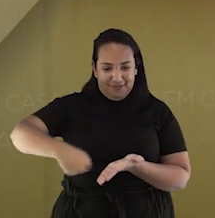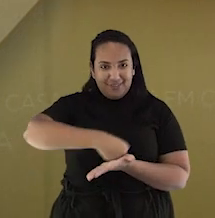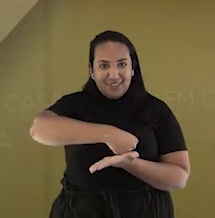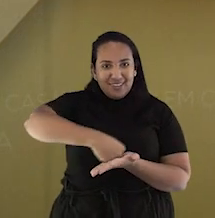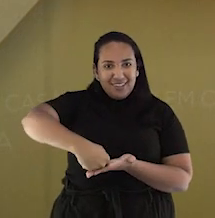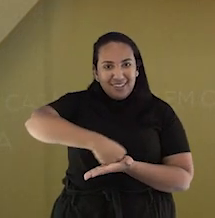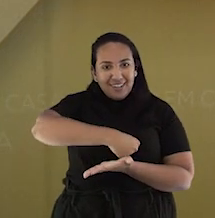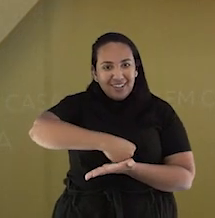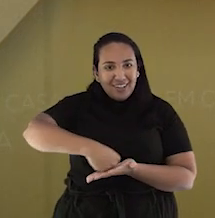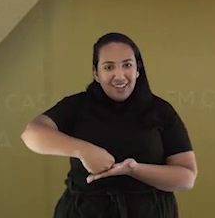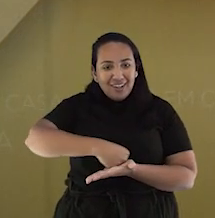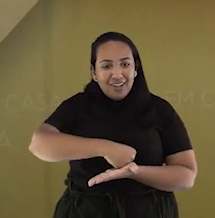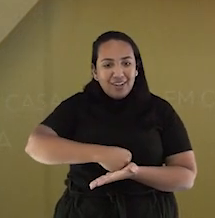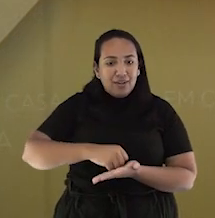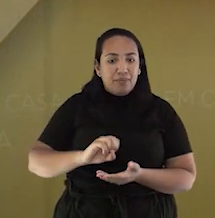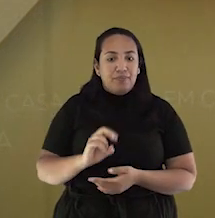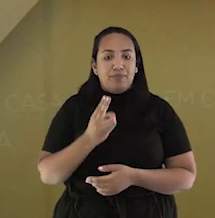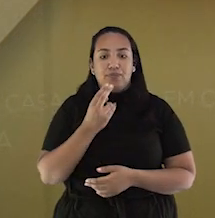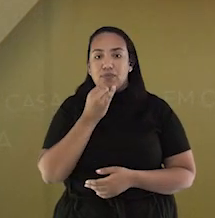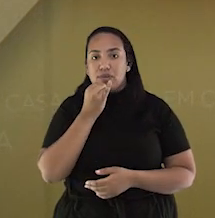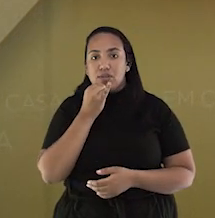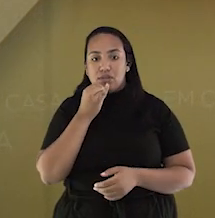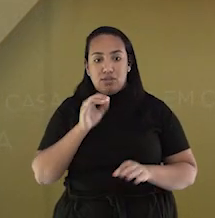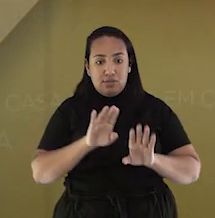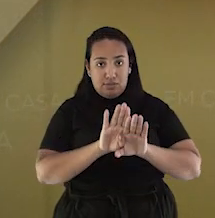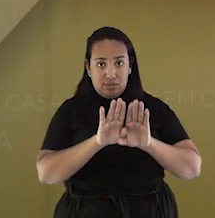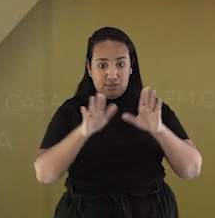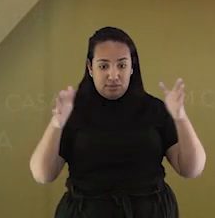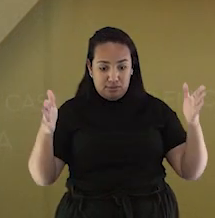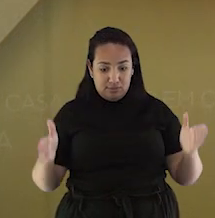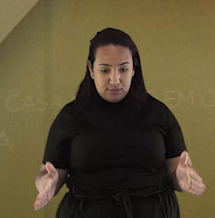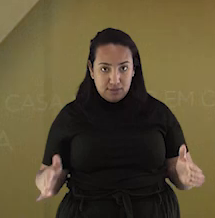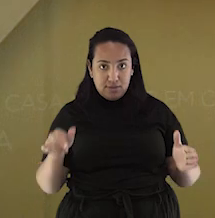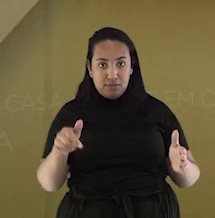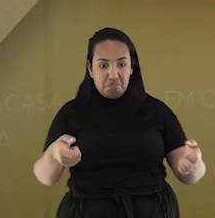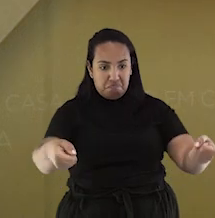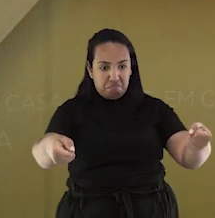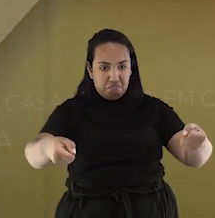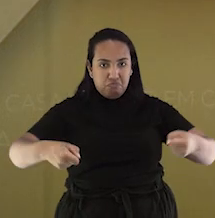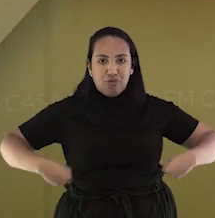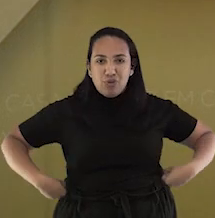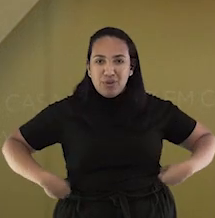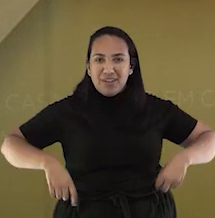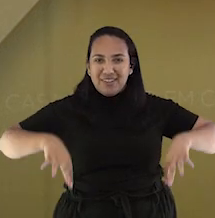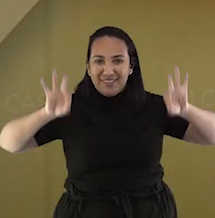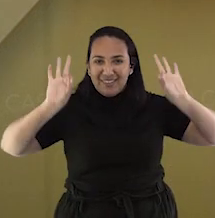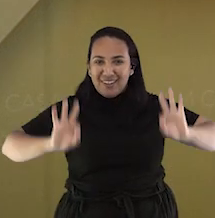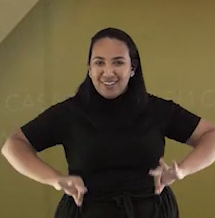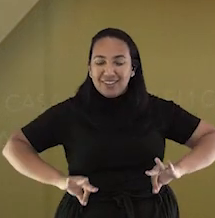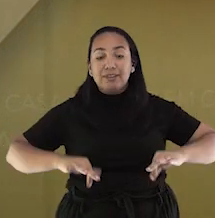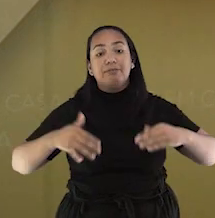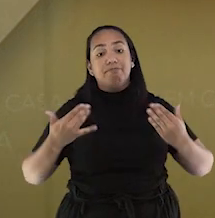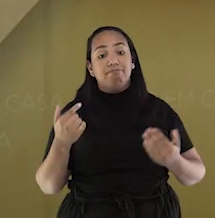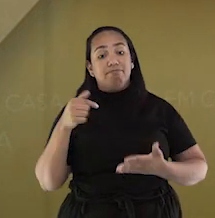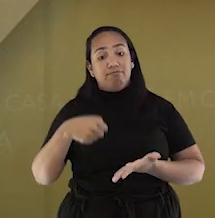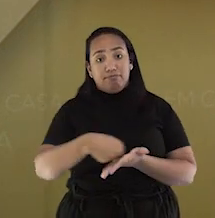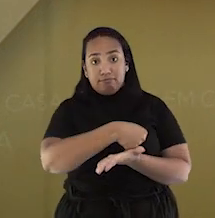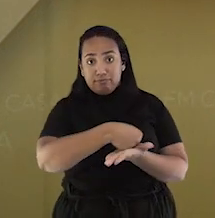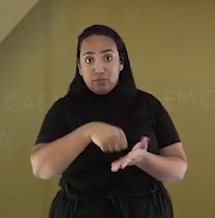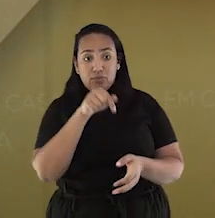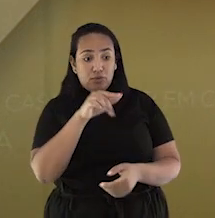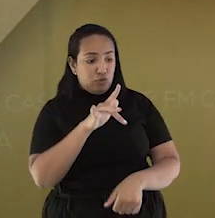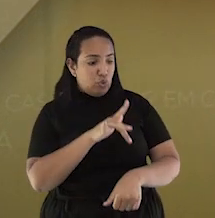roupas ou puxar aquela toalha de mesa. O ferro poderá te queimar ou até mesmo levar um